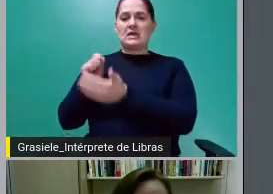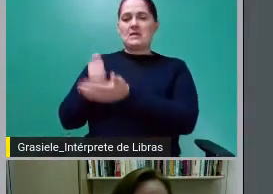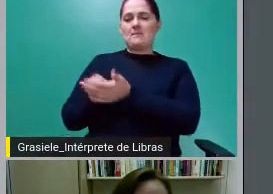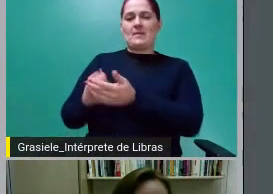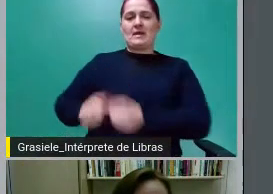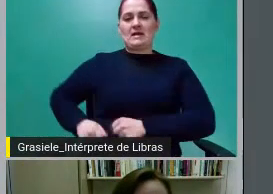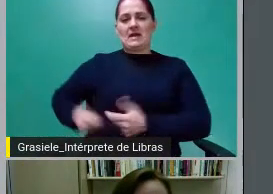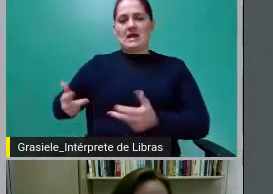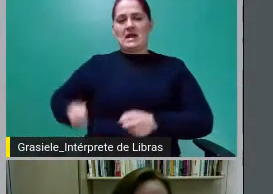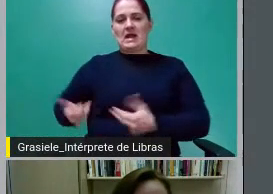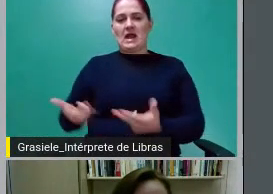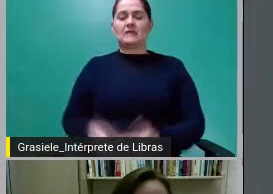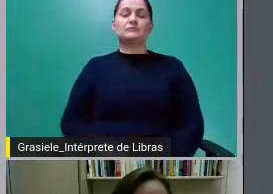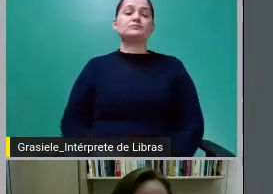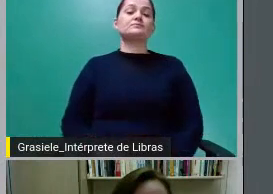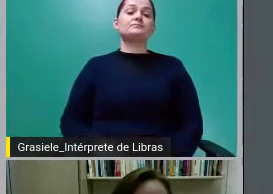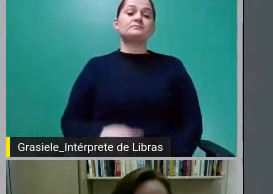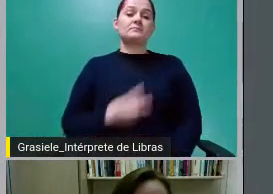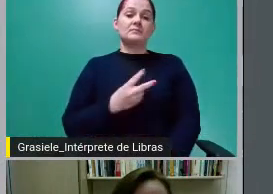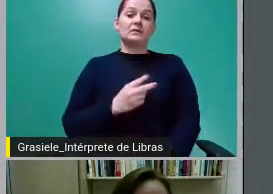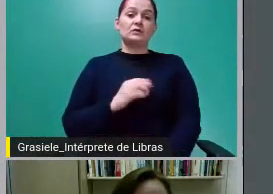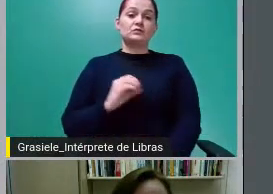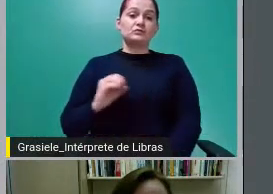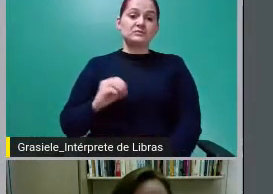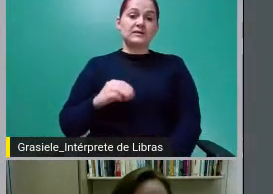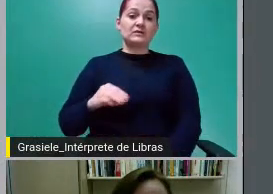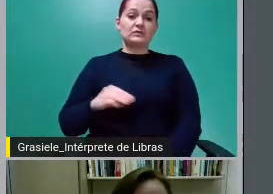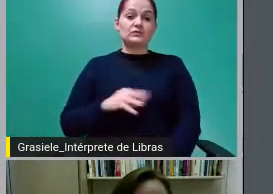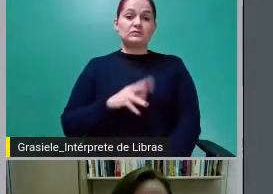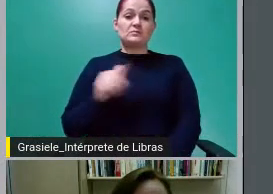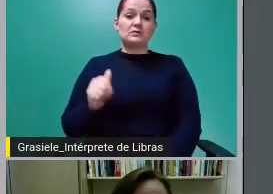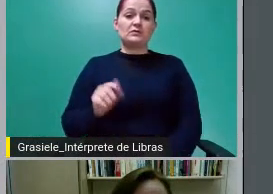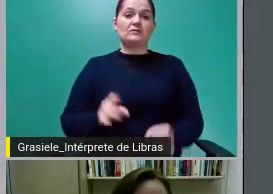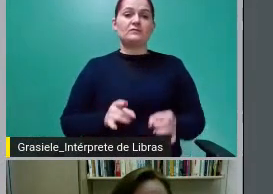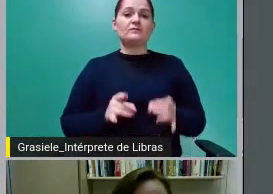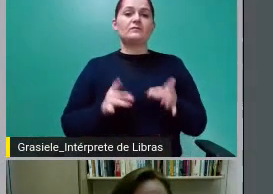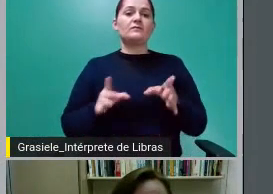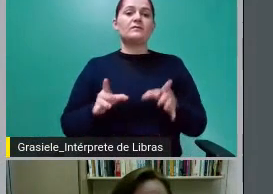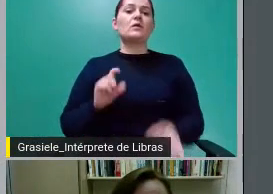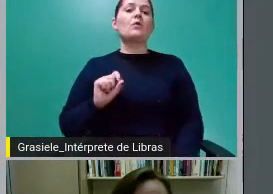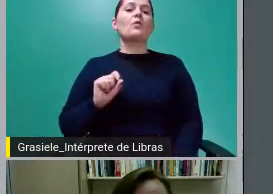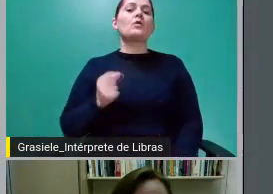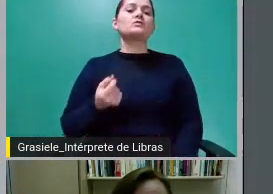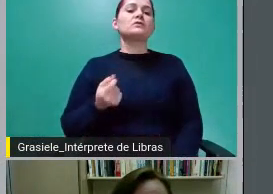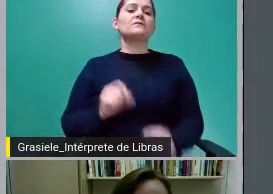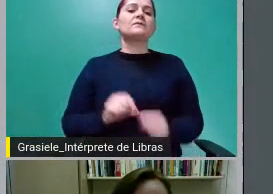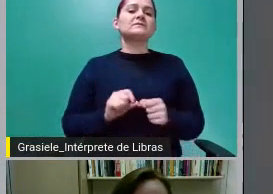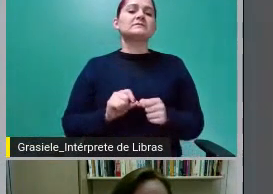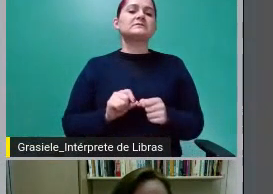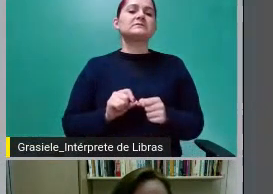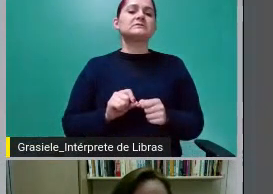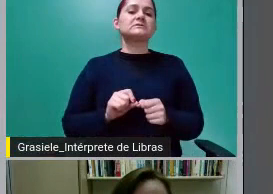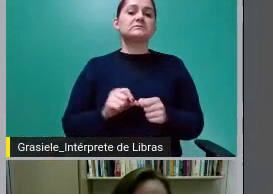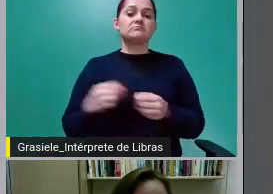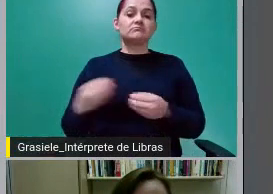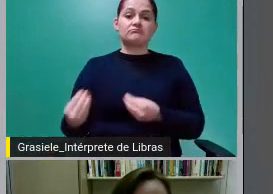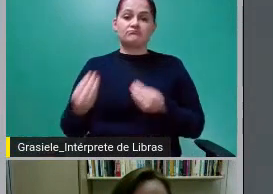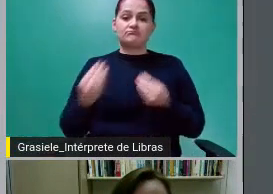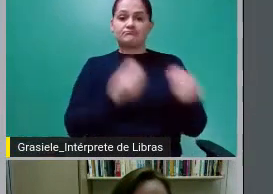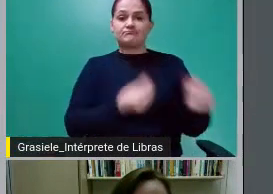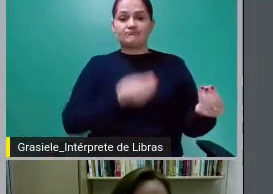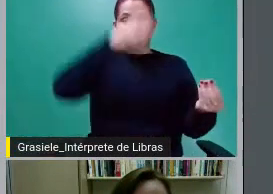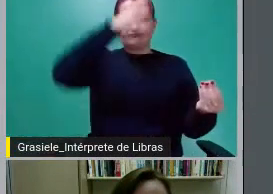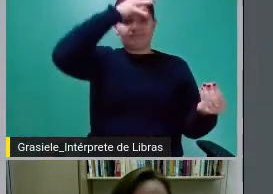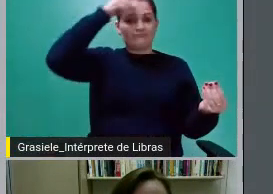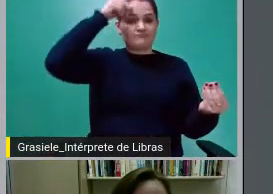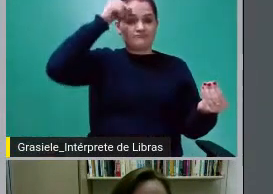E 200 milhões dessa venda foram entregues ao município de